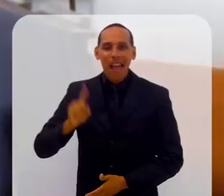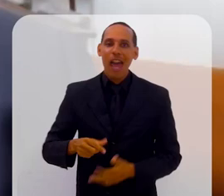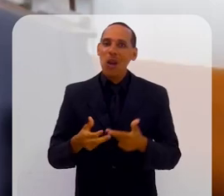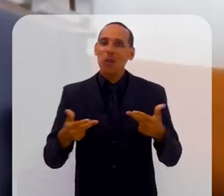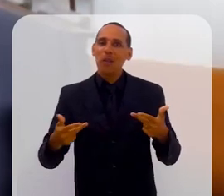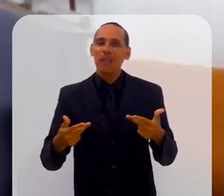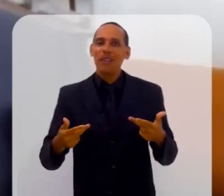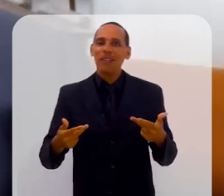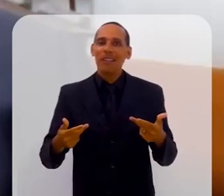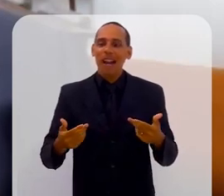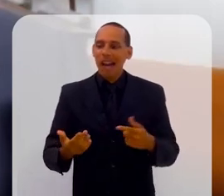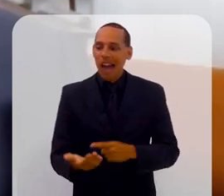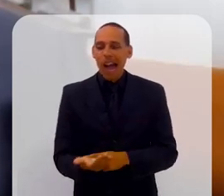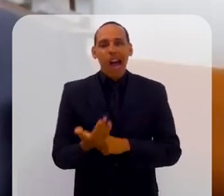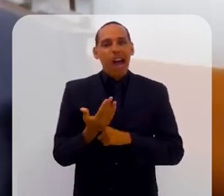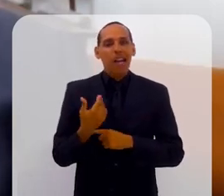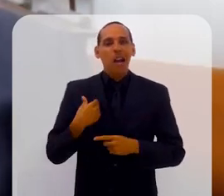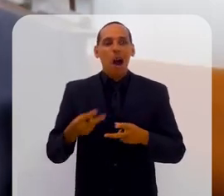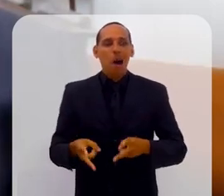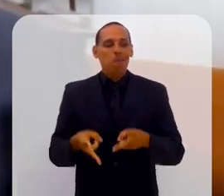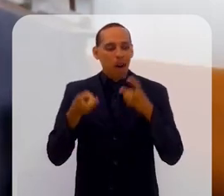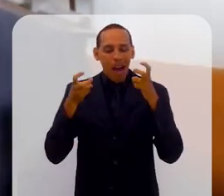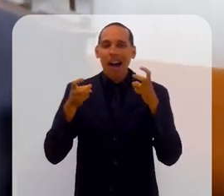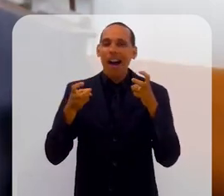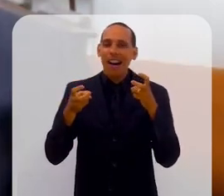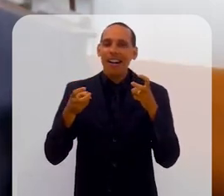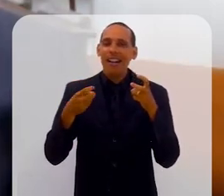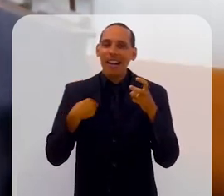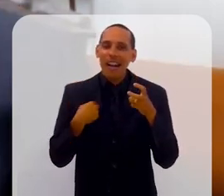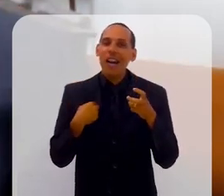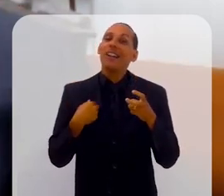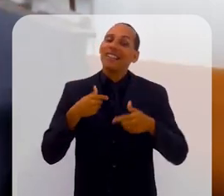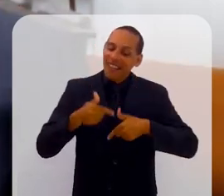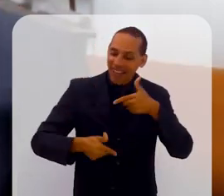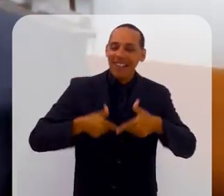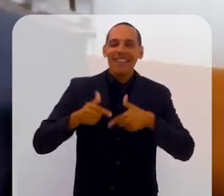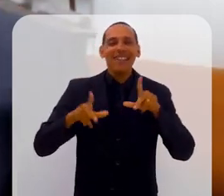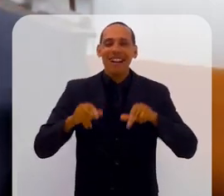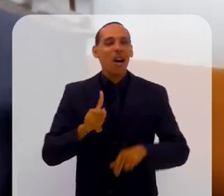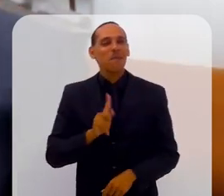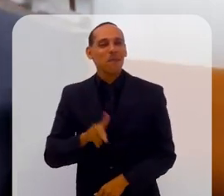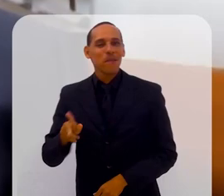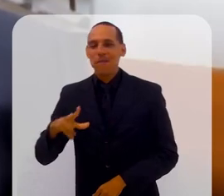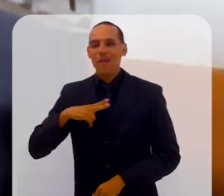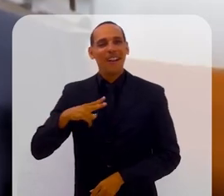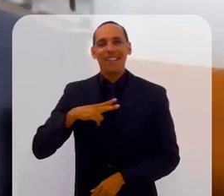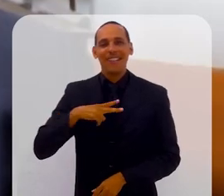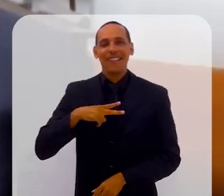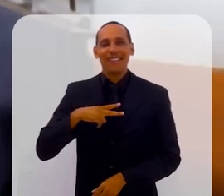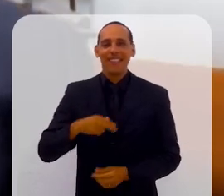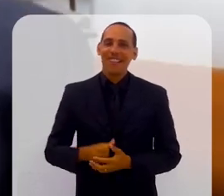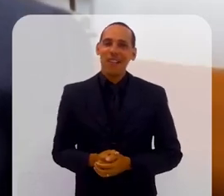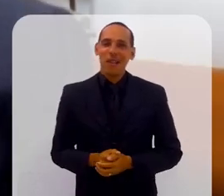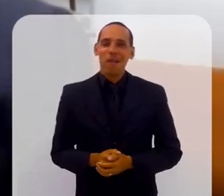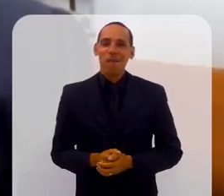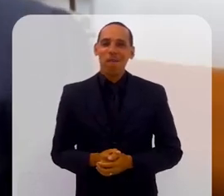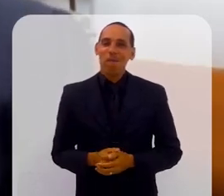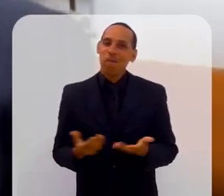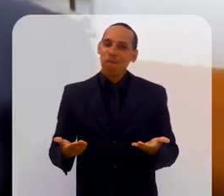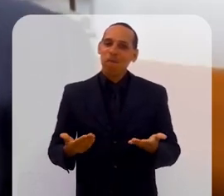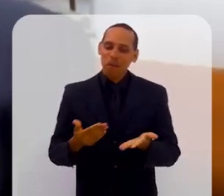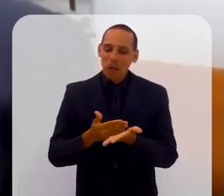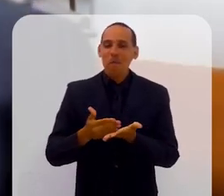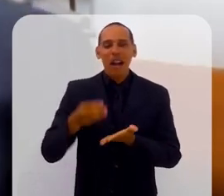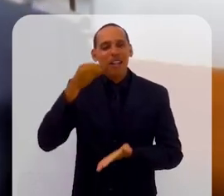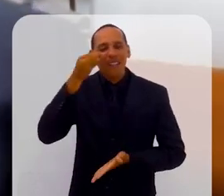coisa que, vamos dizer assim, eu comecei a atuar como professor particular e como professor exatamente nessa